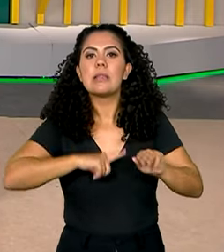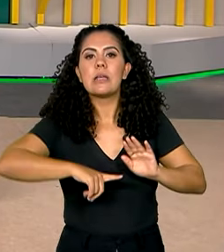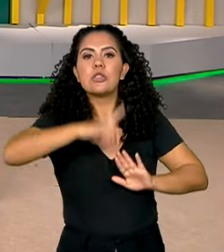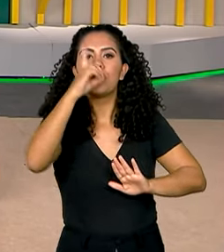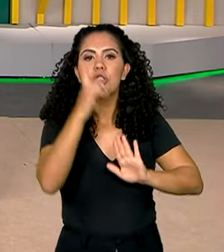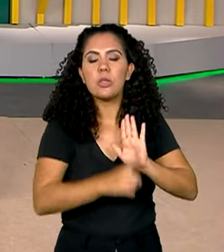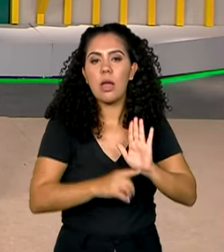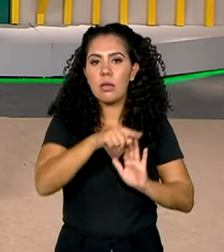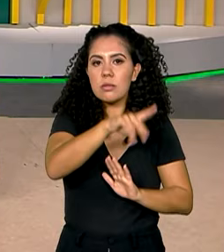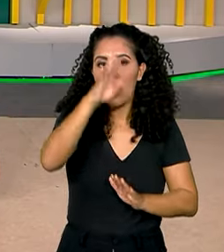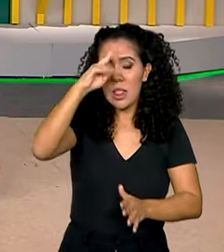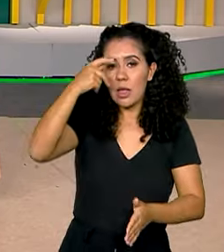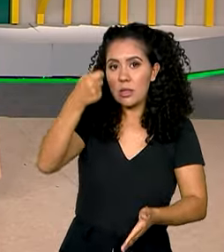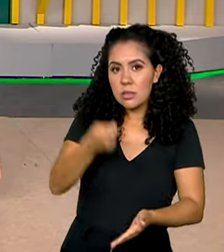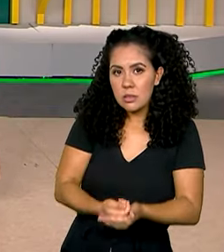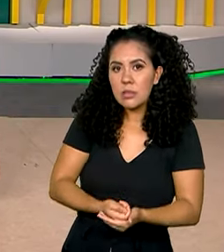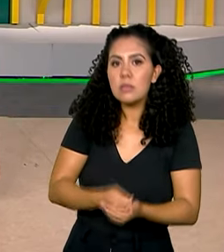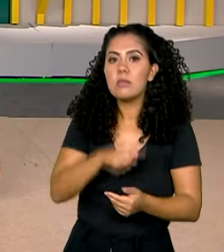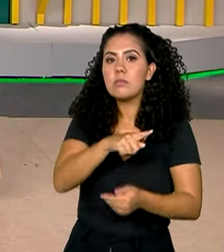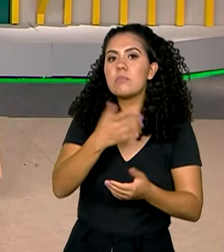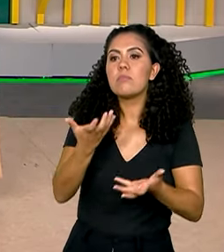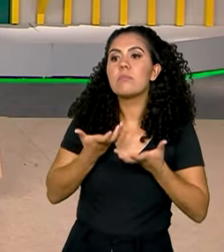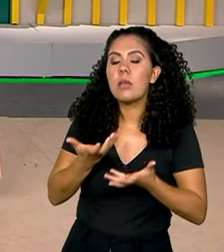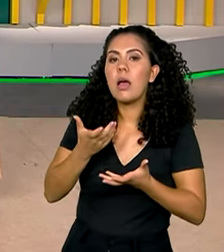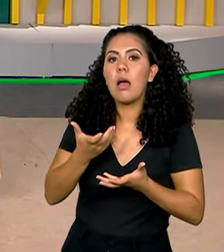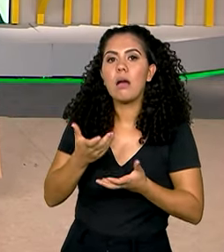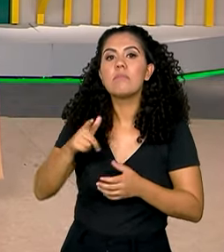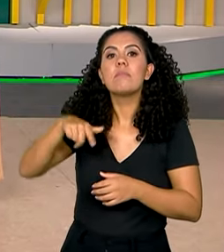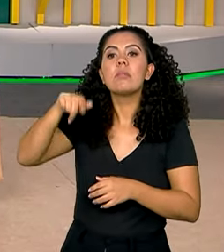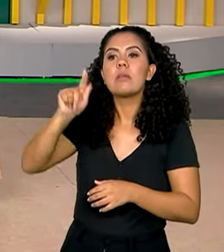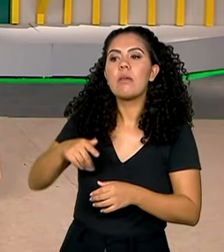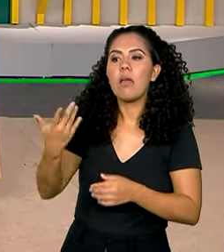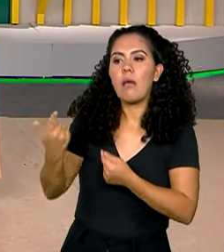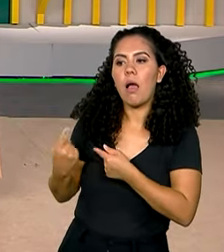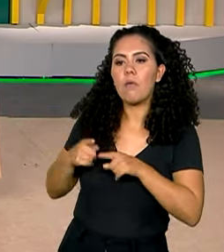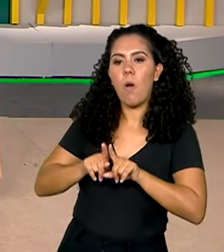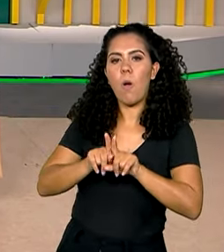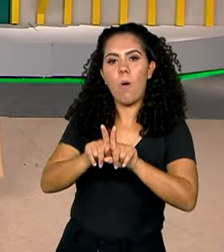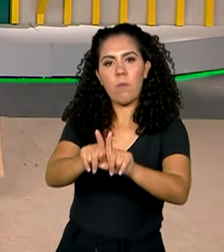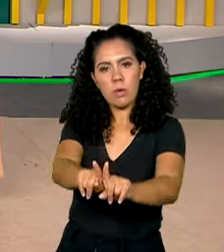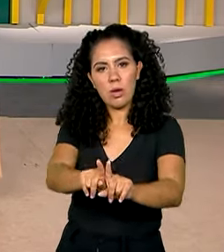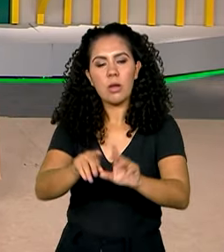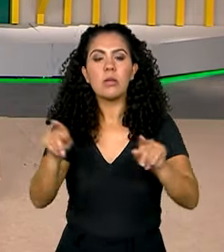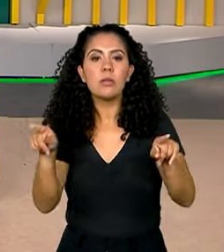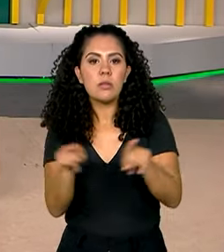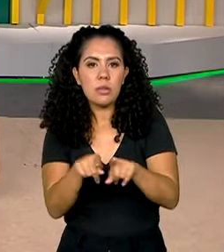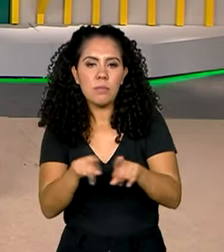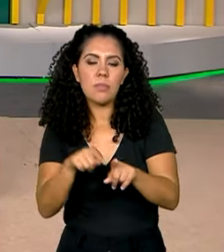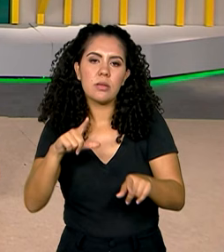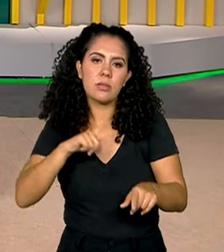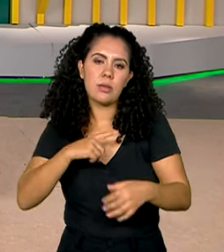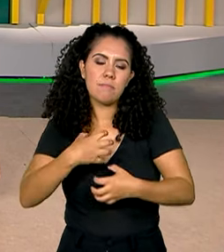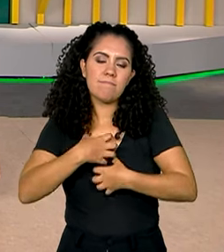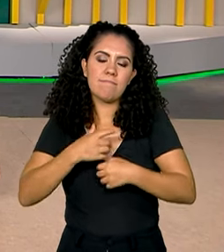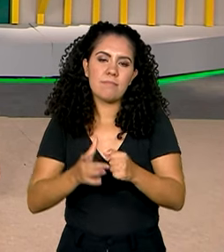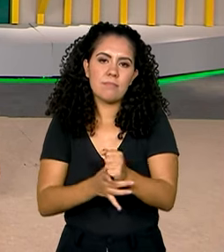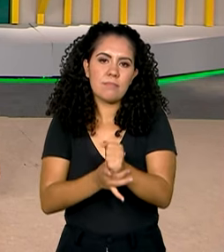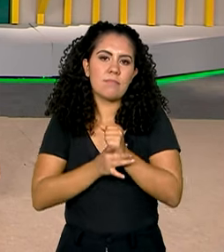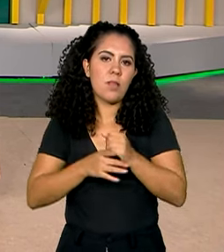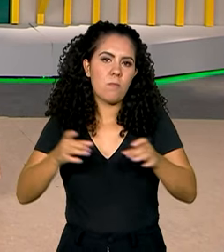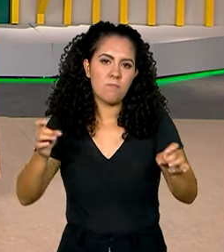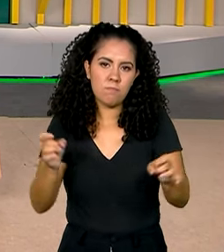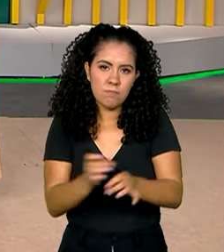decidir sobre a medida a ser adotada por quem quer ser acompanhada na ocasião e de ter sua segurança garantida